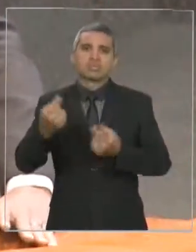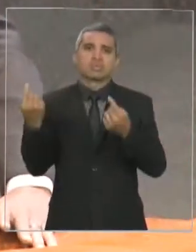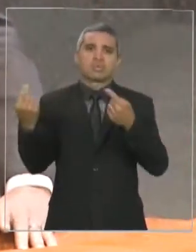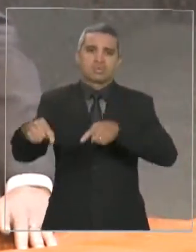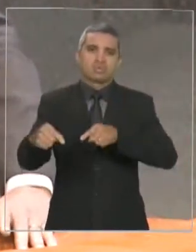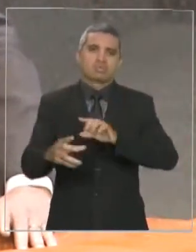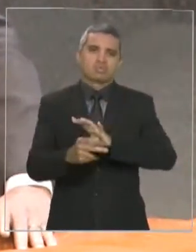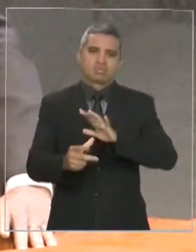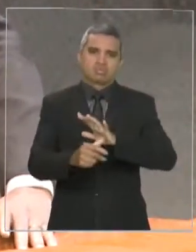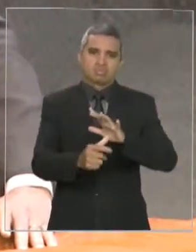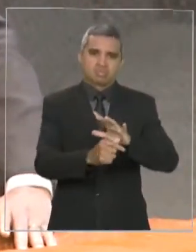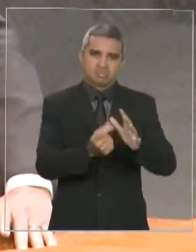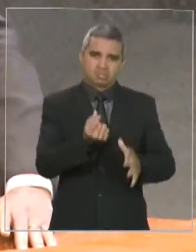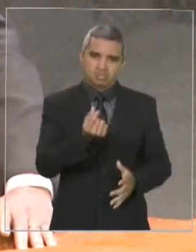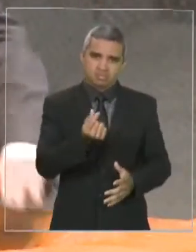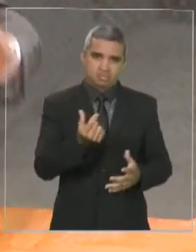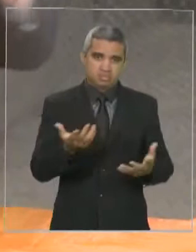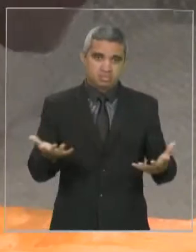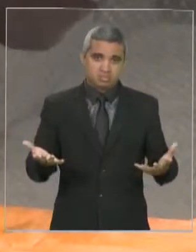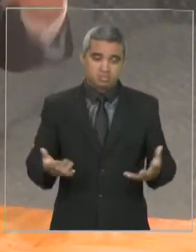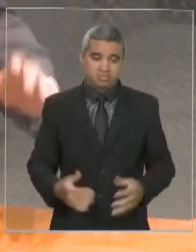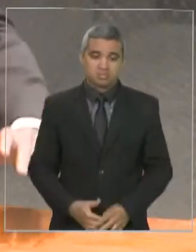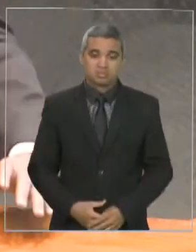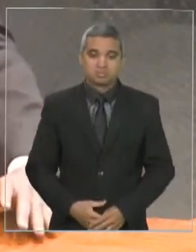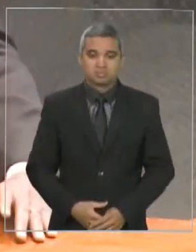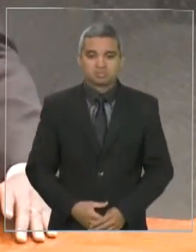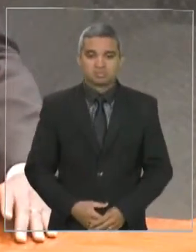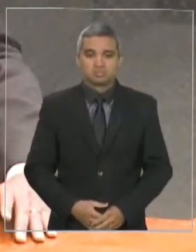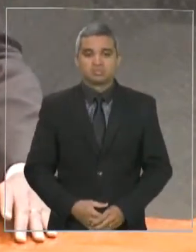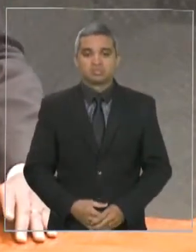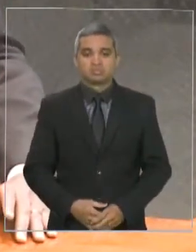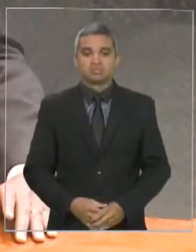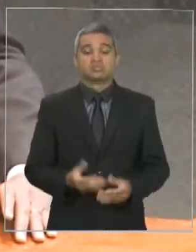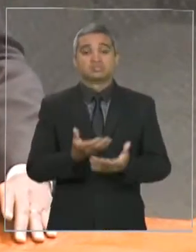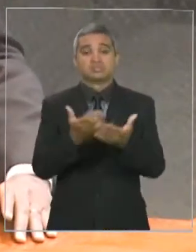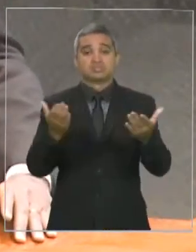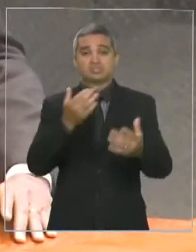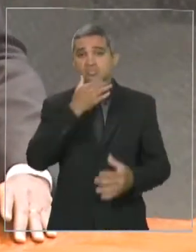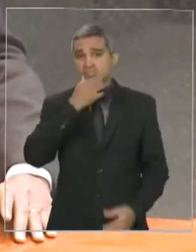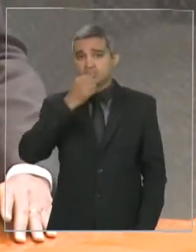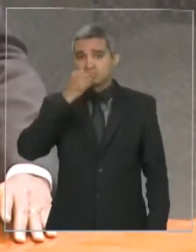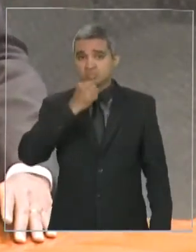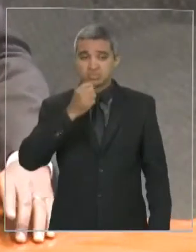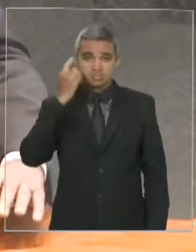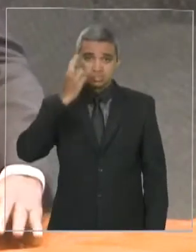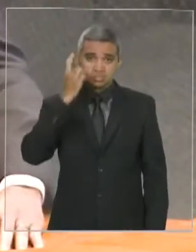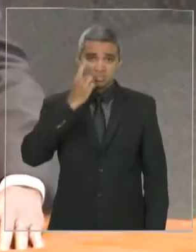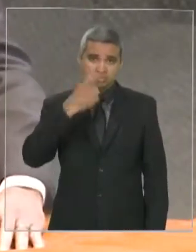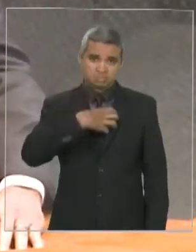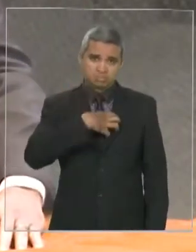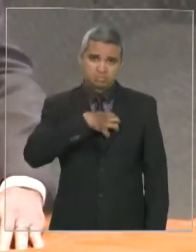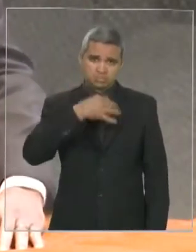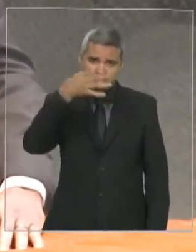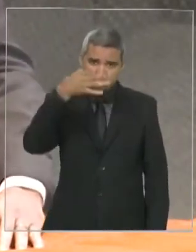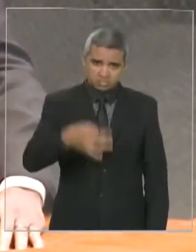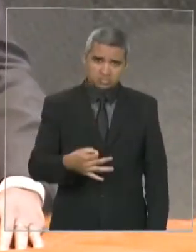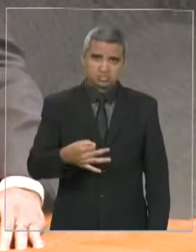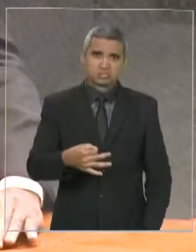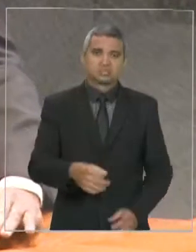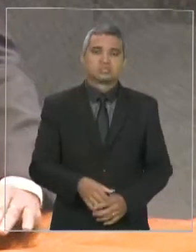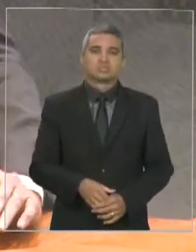deputados e deputadas, eu não tenho dúvida, eu não tenho dúvida que os tribunais